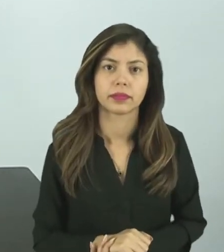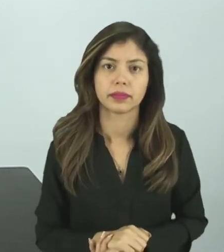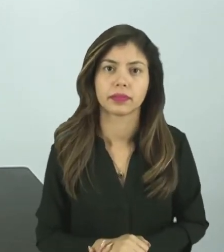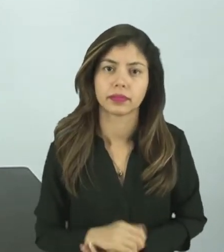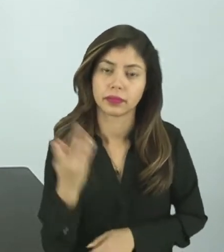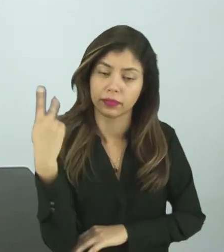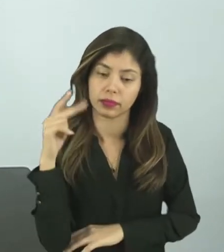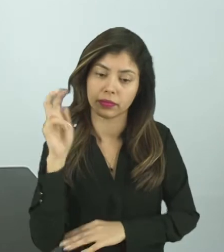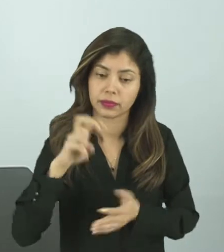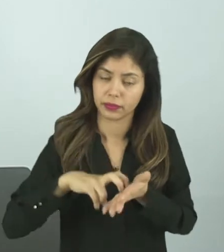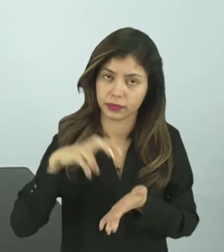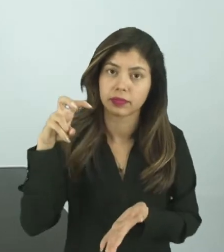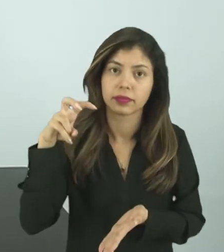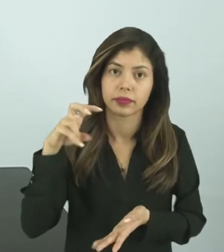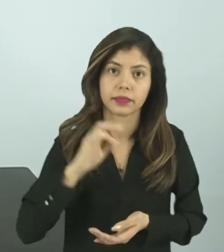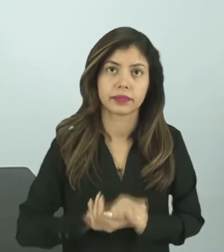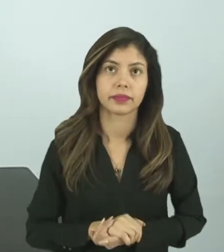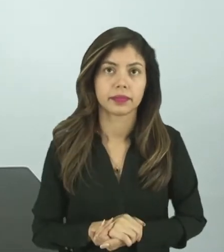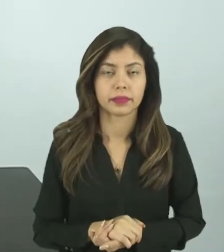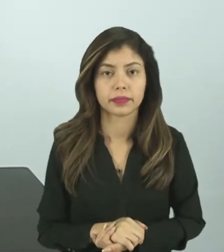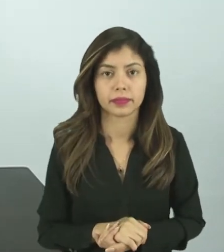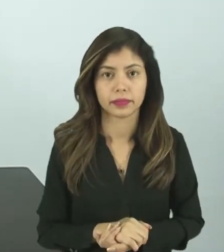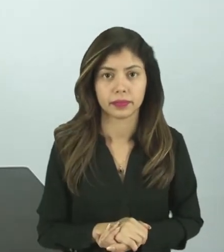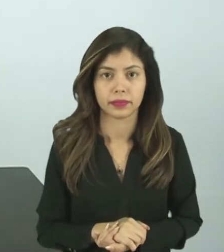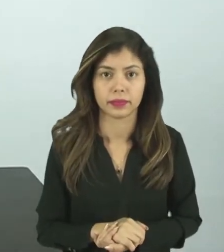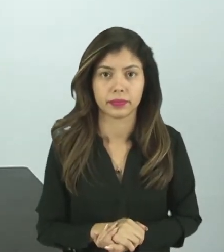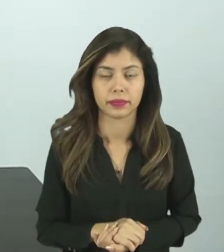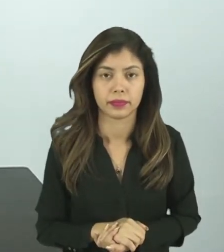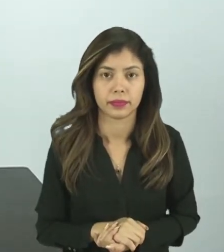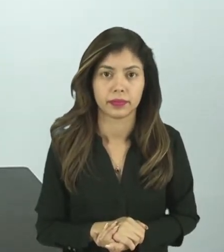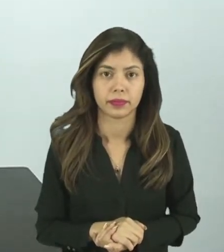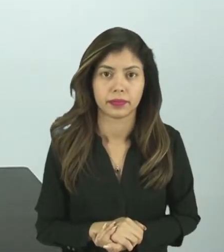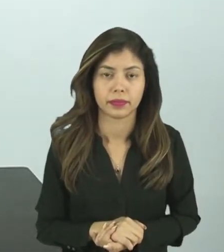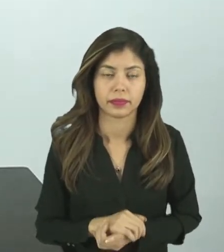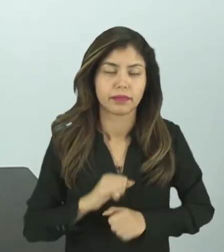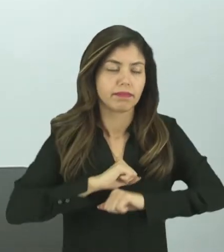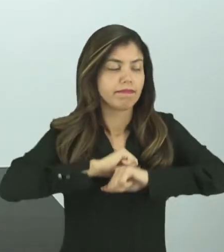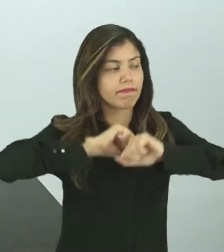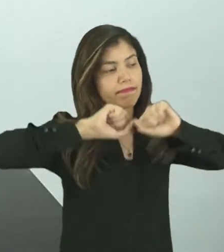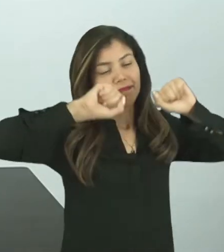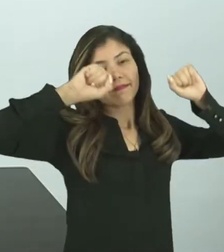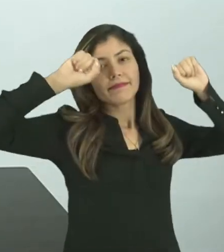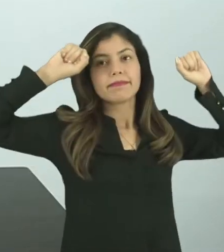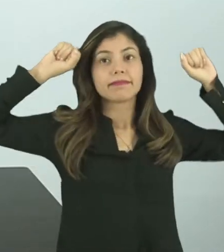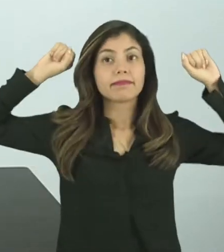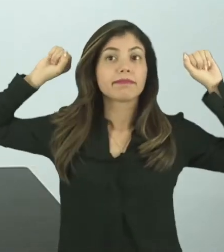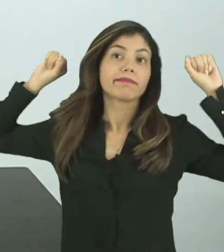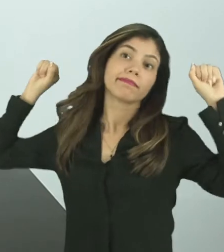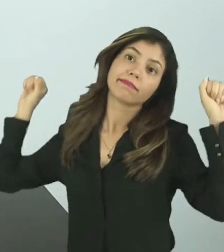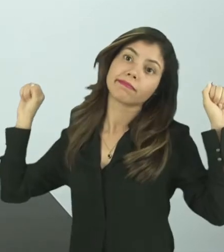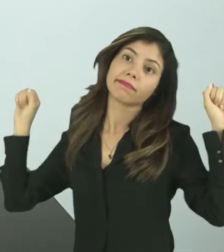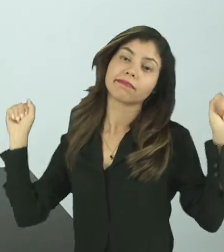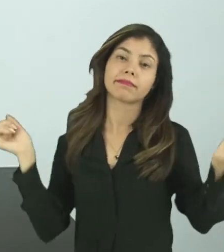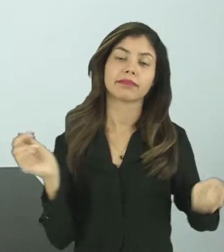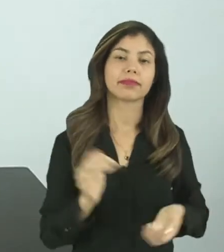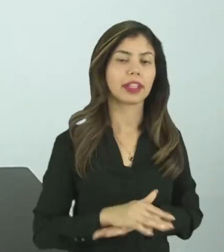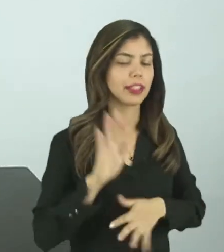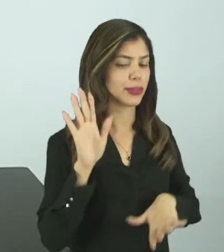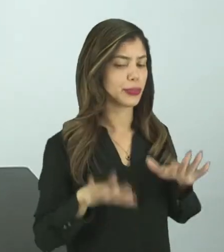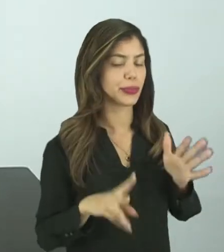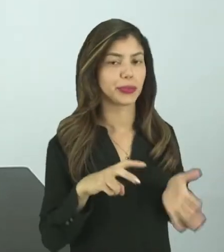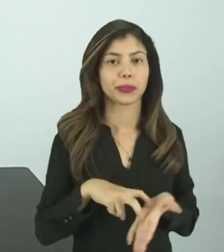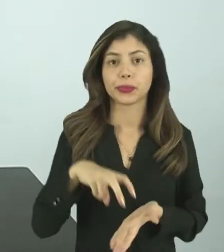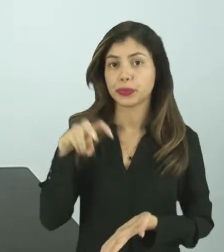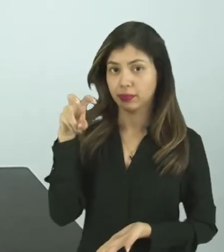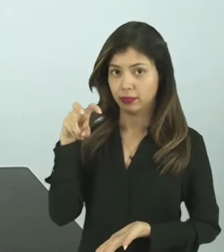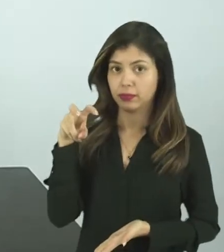no período da manhã, nós acordamos, não é? Geralmente, no período